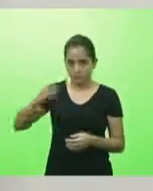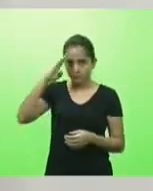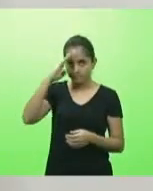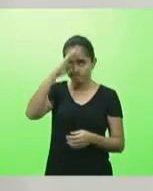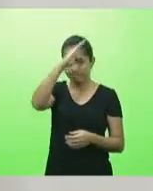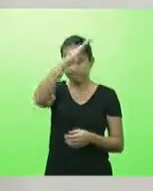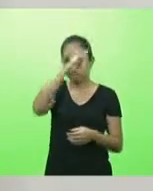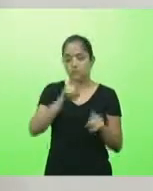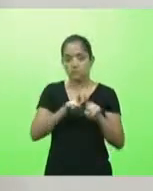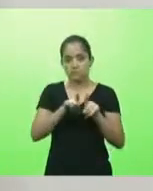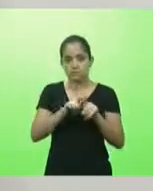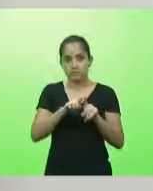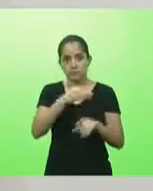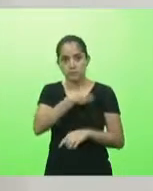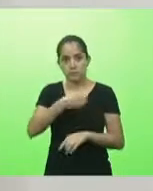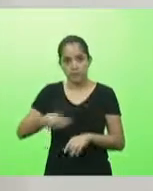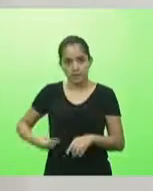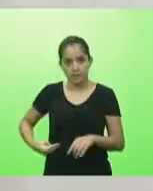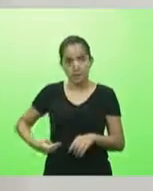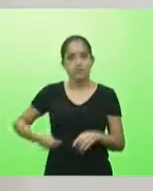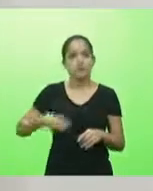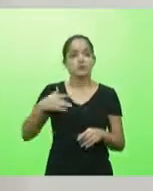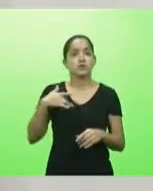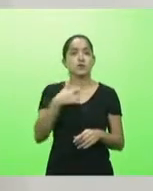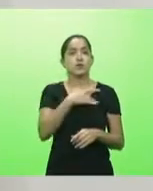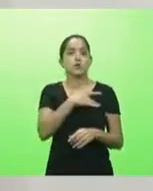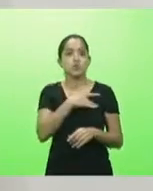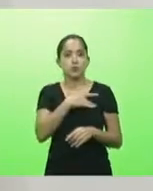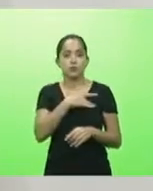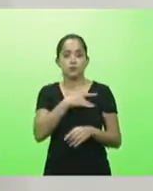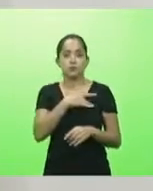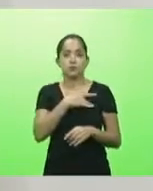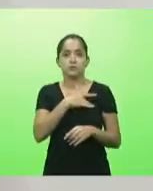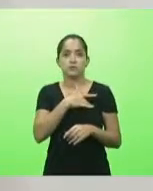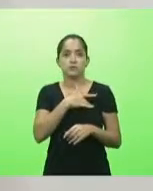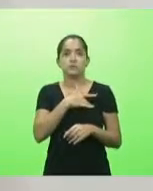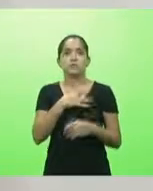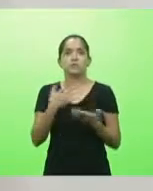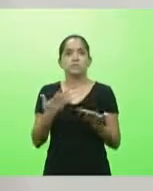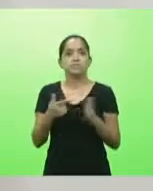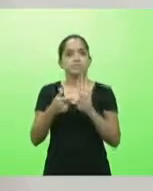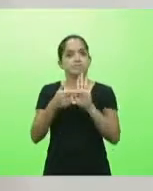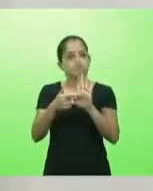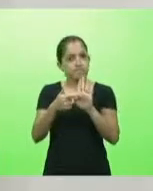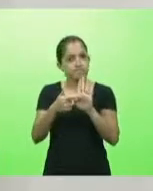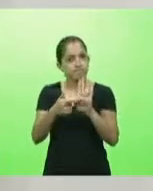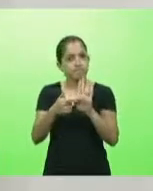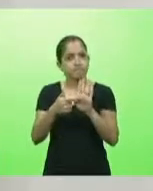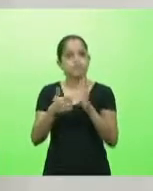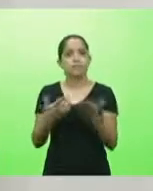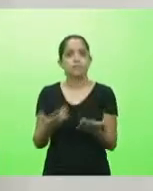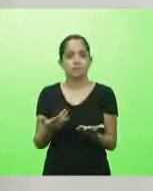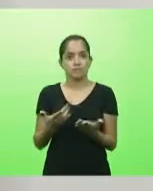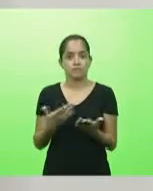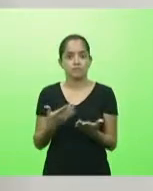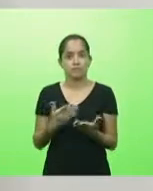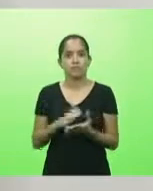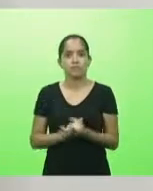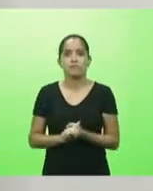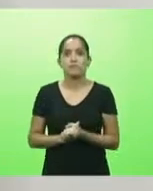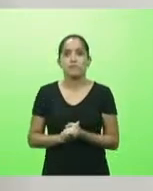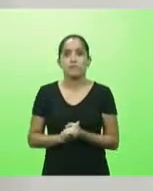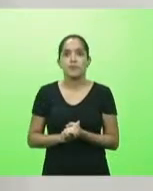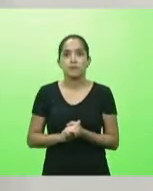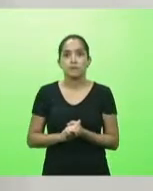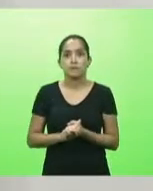mais o ministro Pazuello da Saúde, eles afirmaram categoricamente que nenhum brasileiro, nenhum brasileiro que